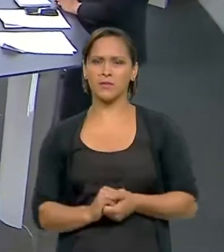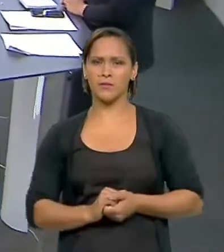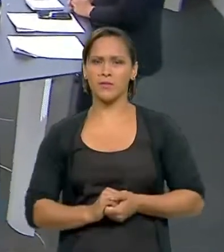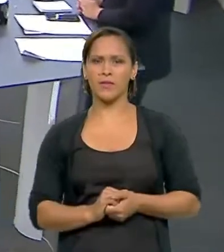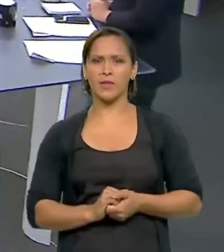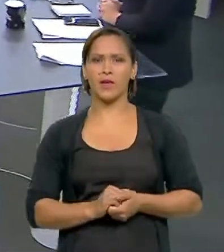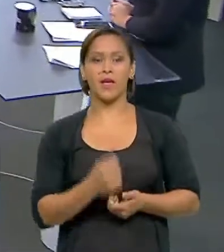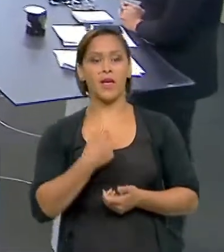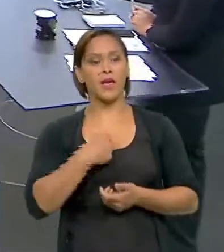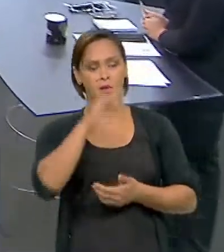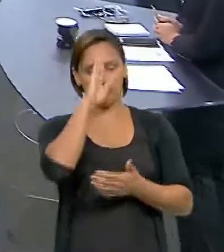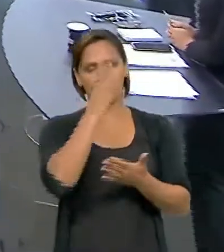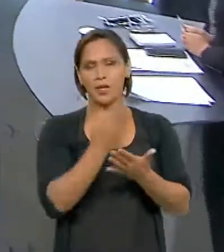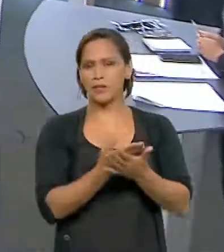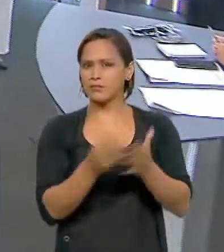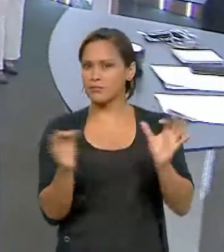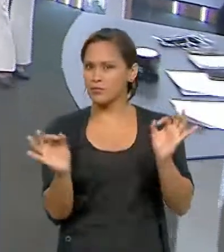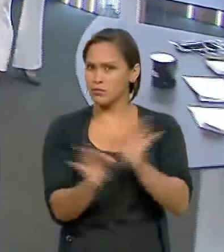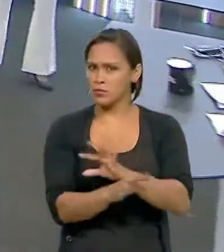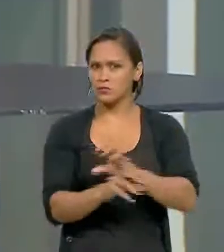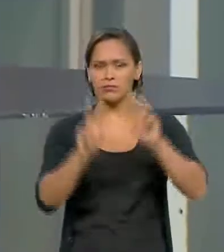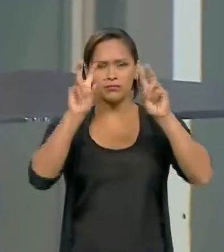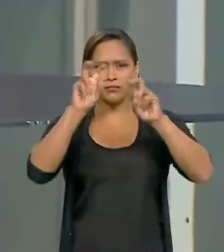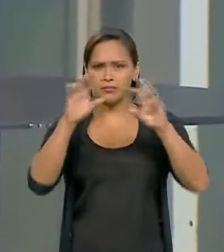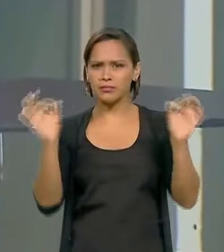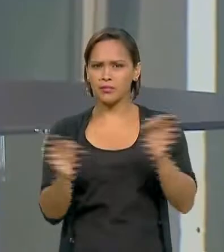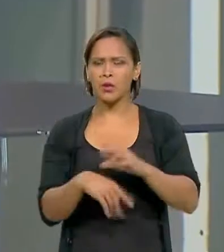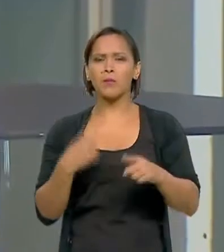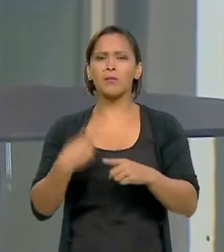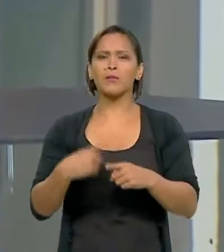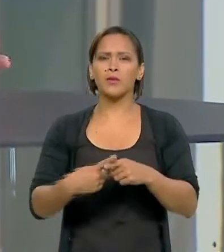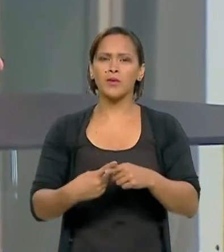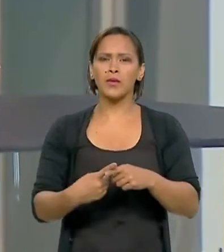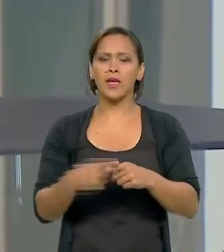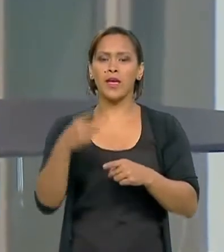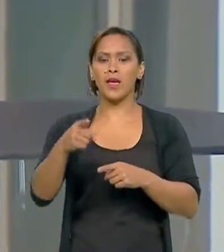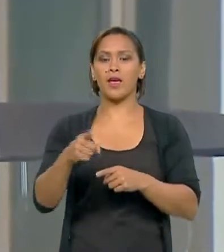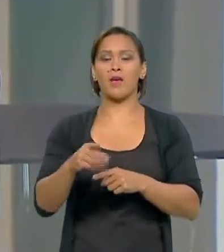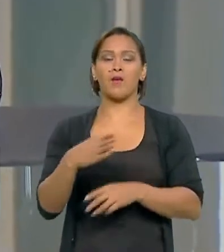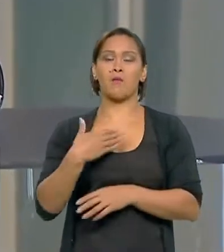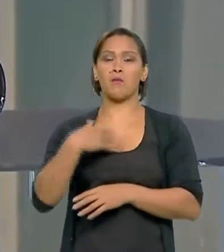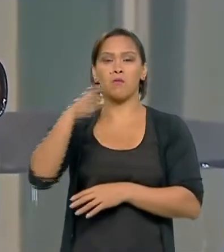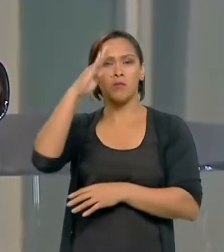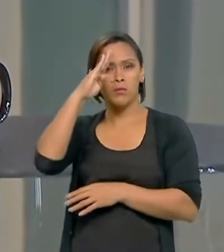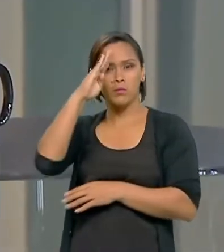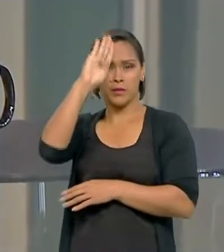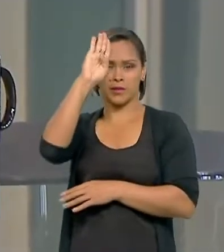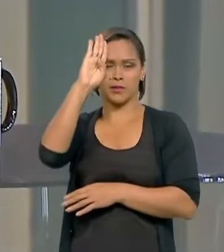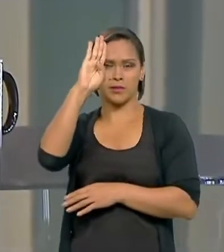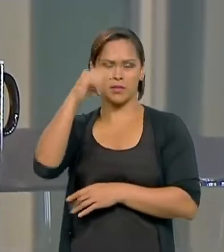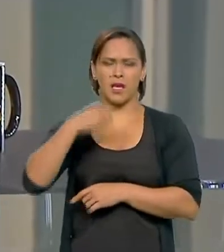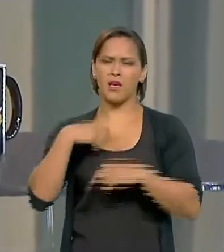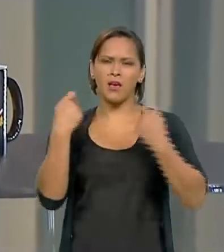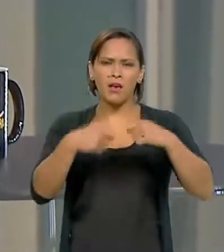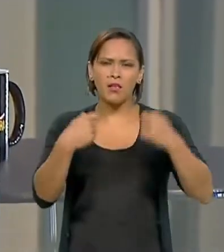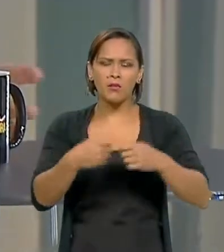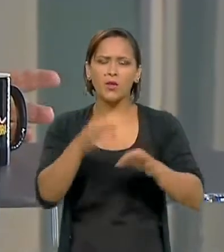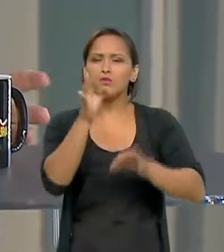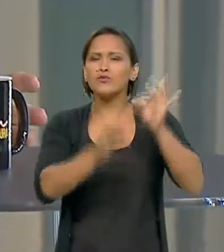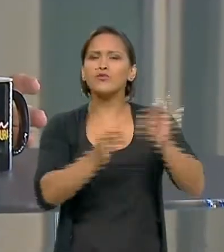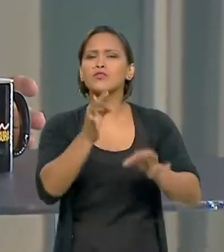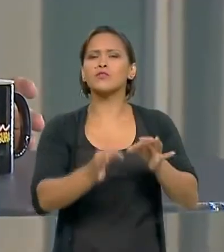considero página virada, porque é uma atribuição do presidente da República. Ele não precisa